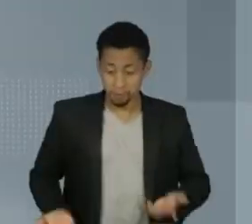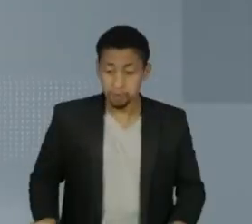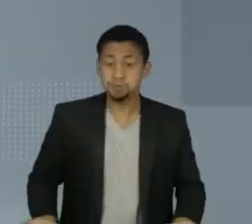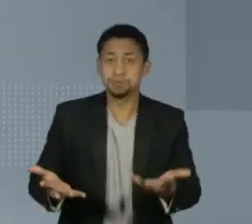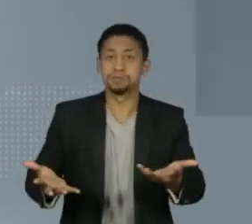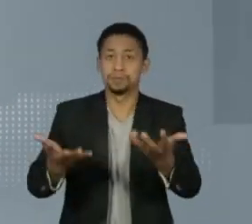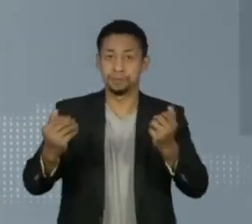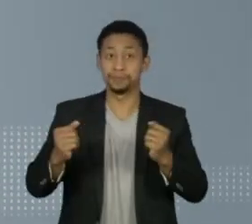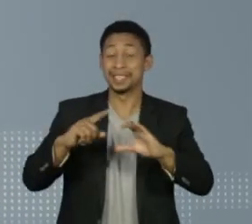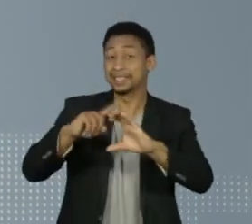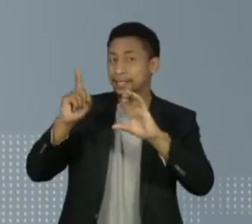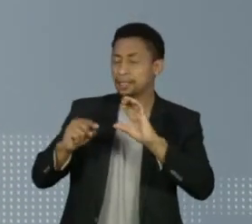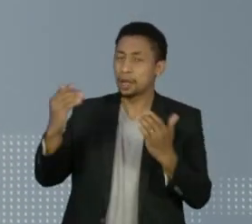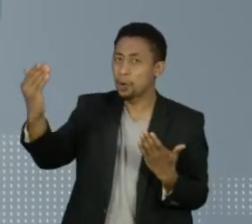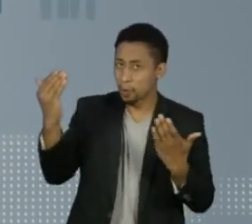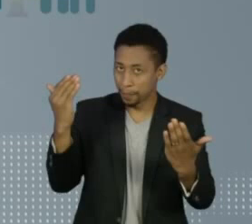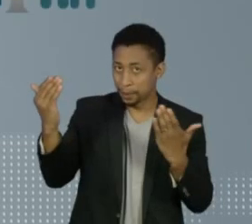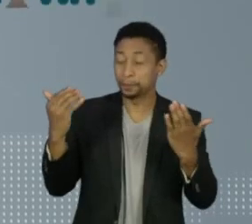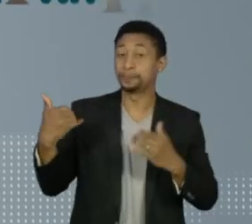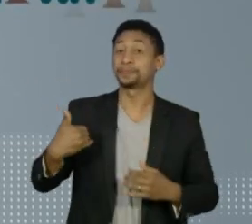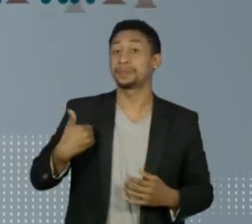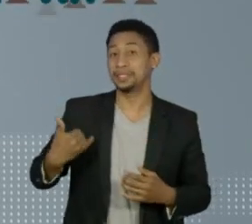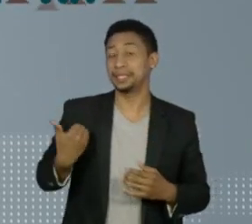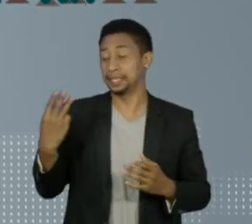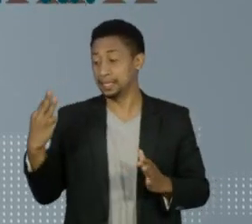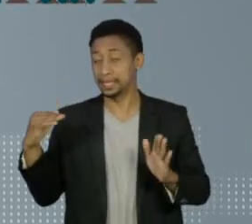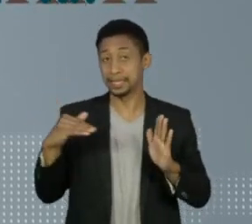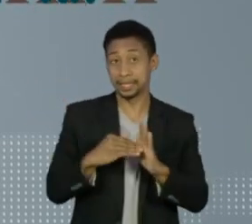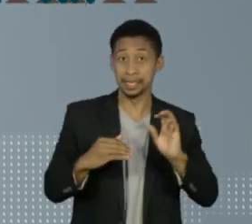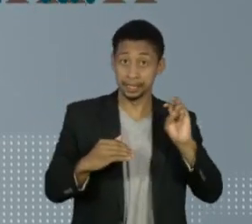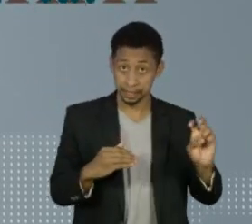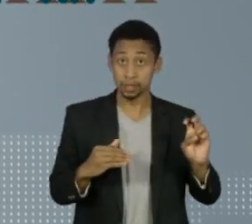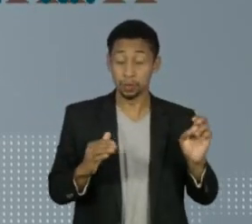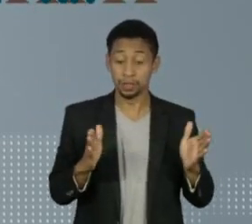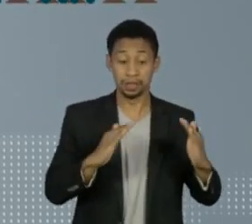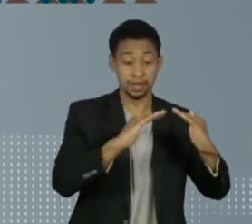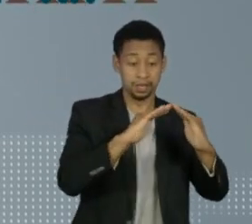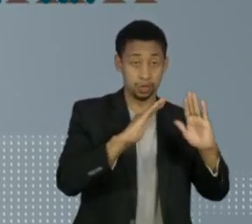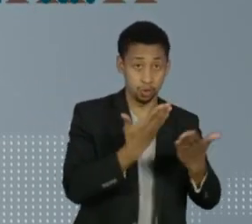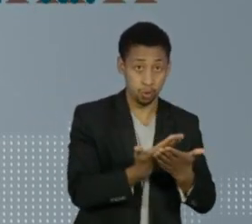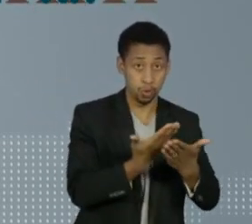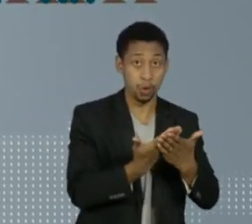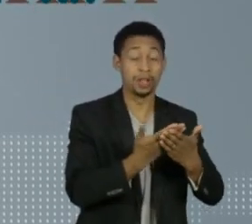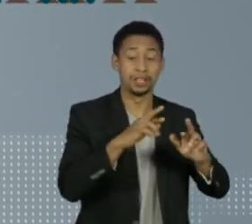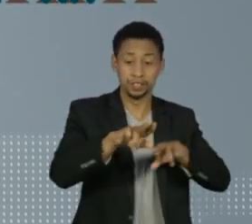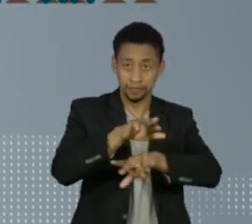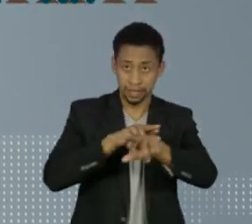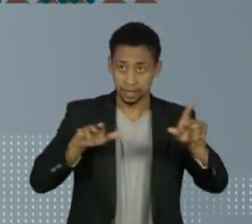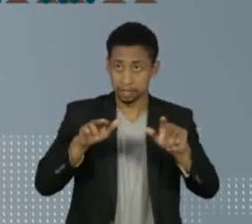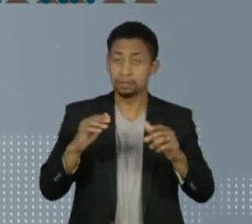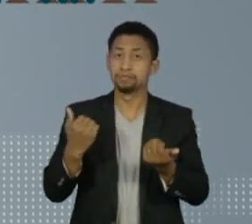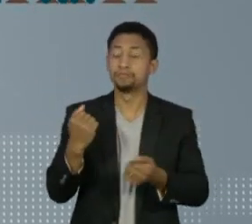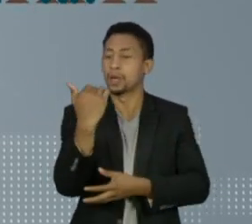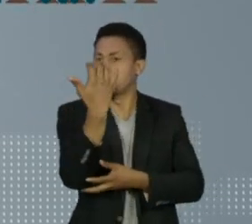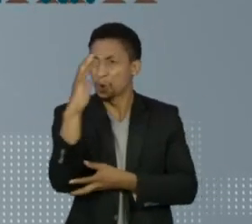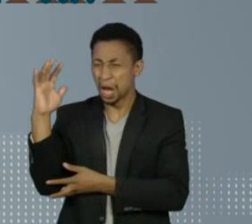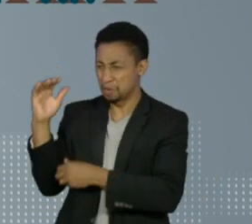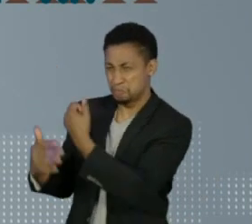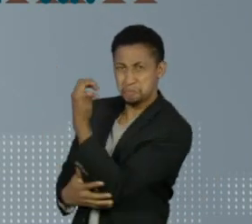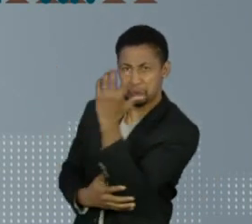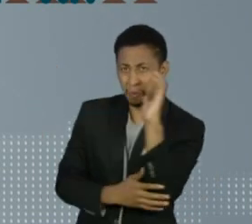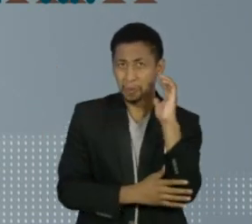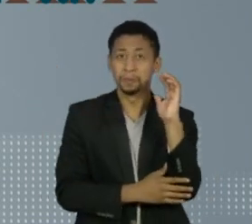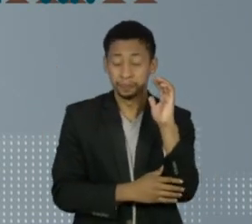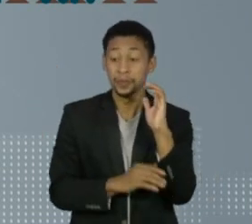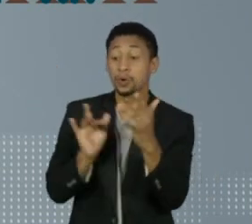Cientistas compararam crianças entre 3 e 5 anos de três escolas com diferentes contatos com a natureza. Os pesquisadores